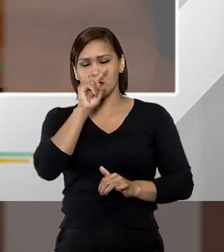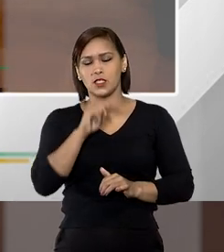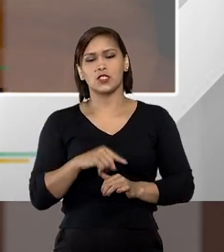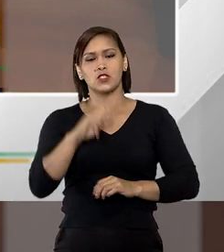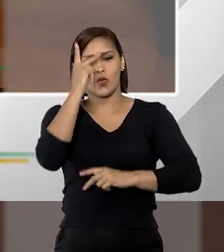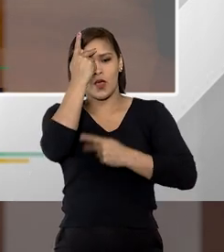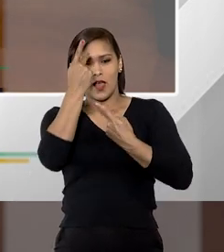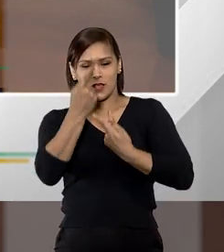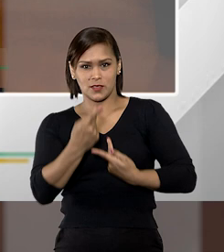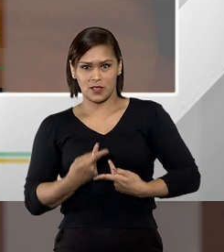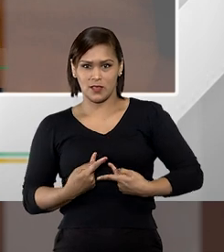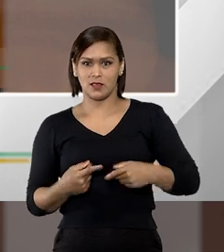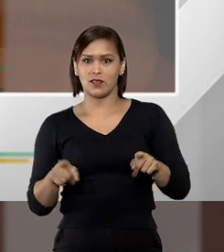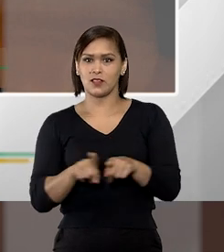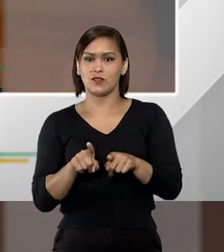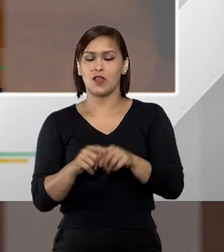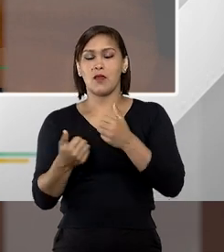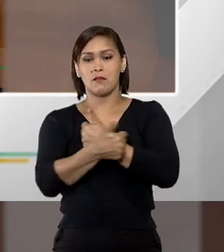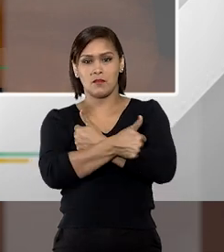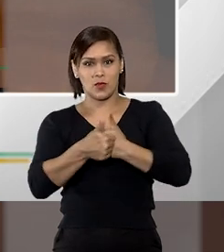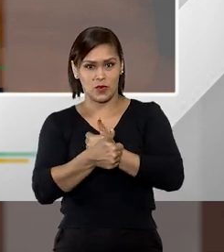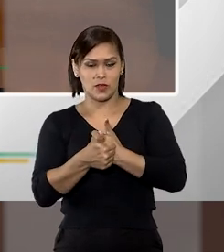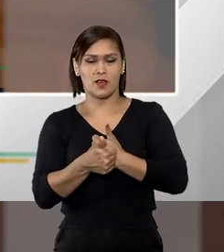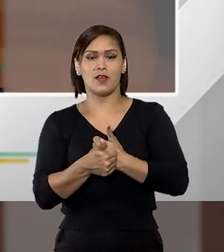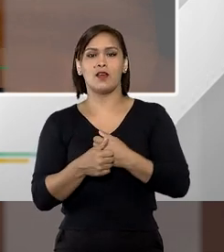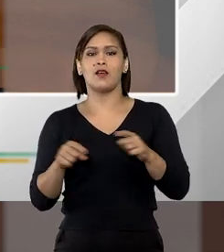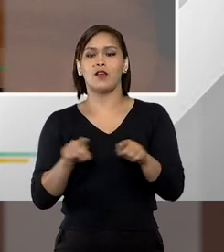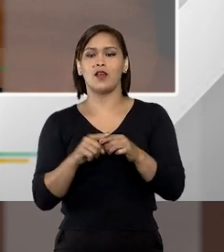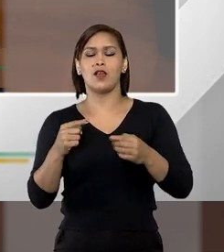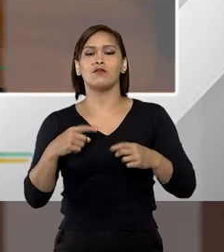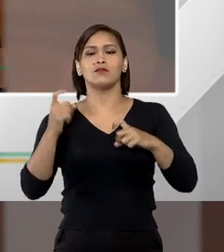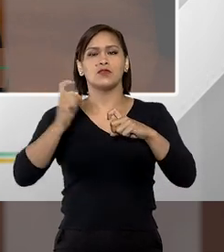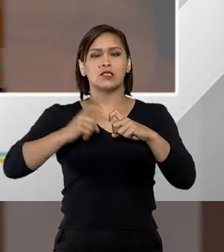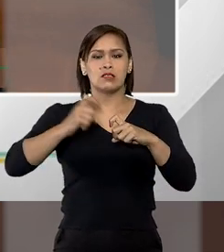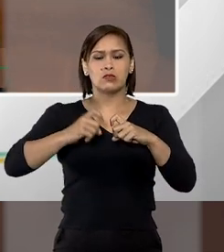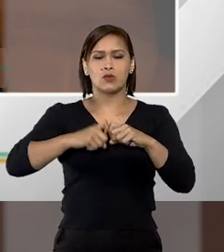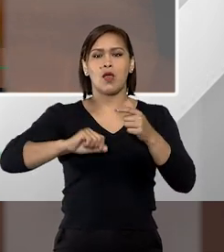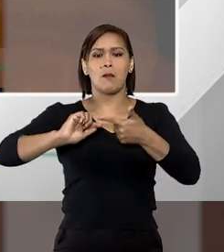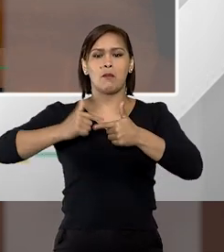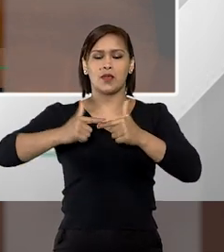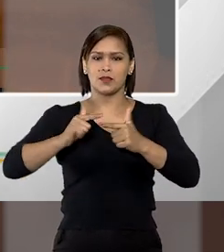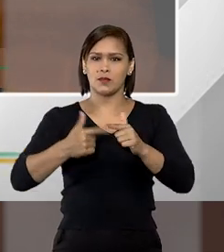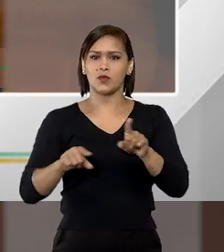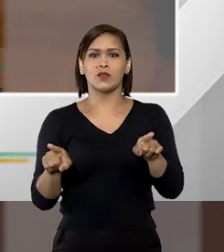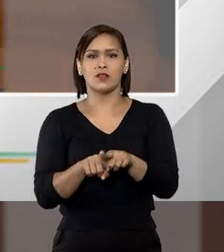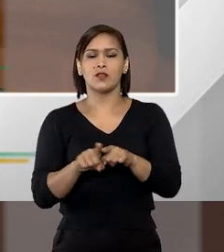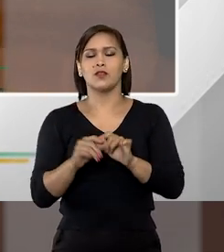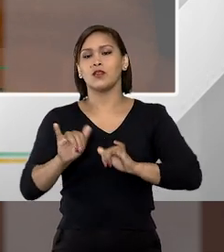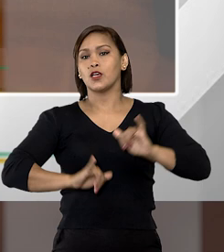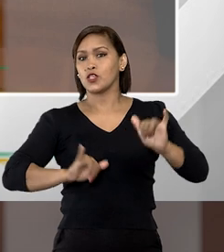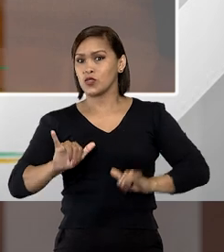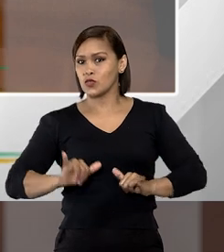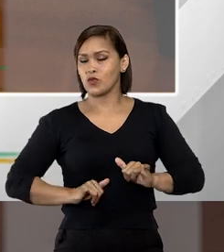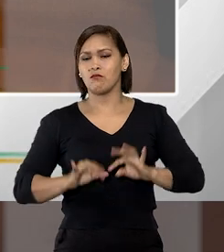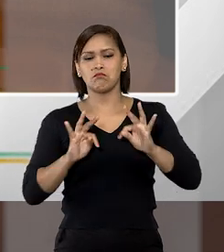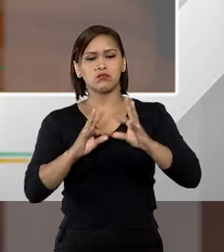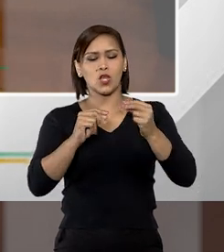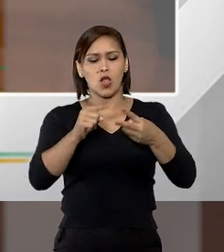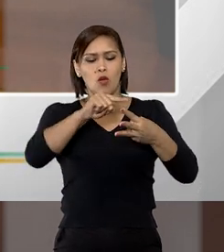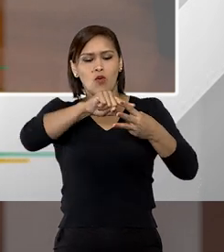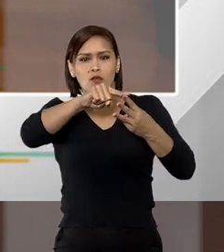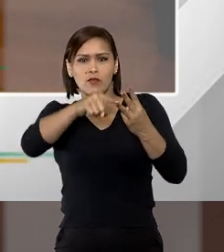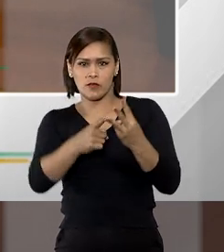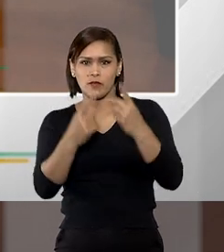integridade física a sua integridade moral a sua integridade sexual patrimonial ou seja se ela está sofrendo um risco em relação a